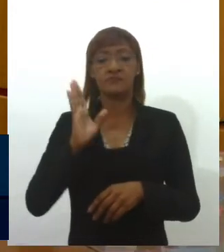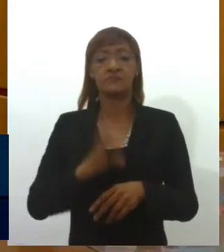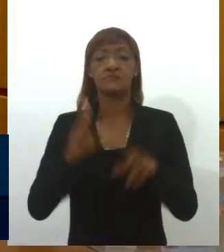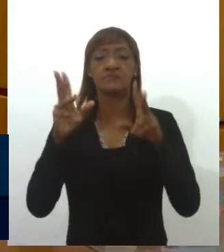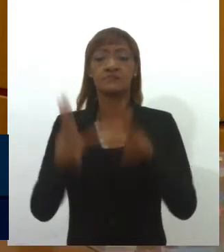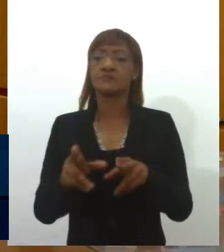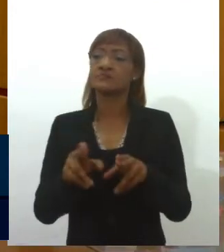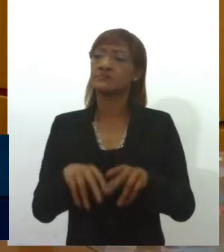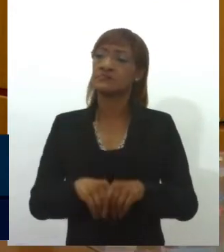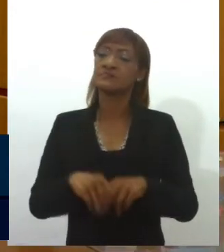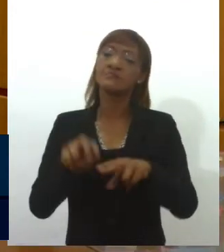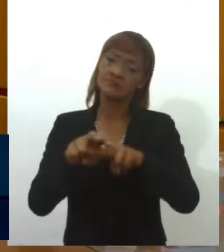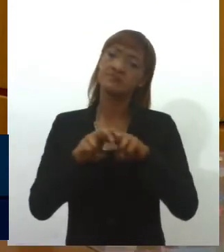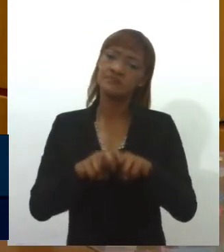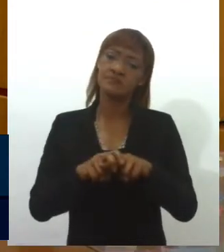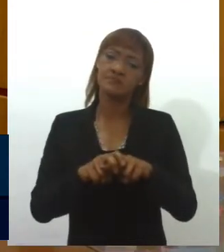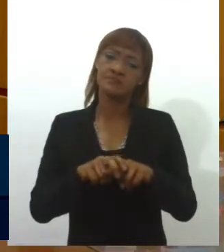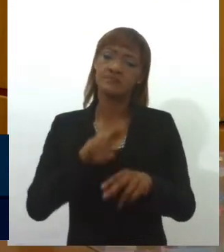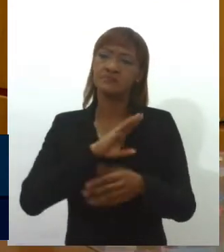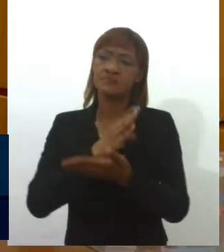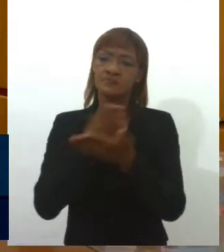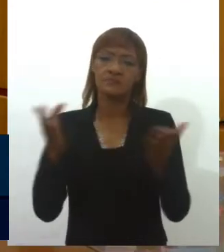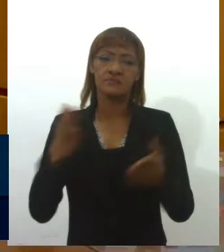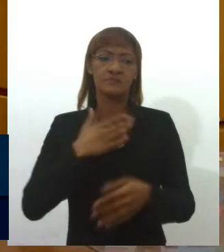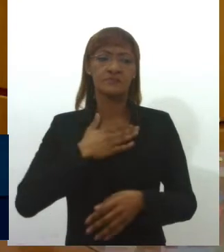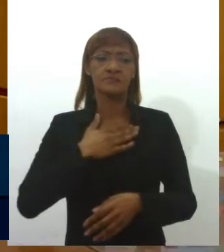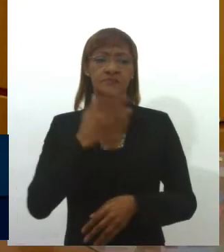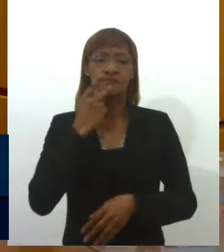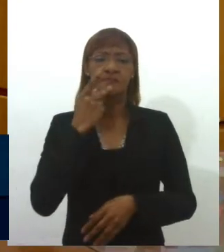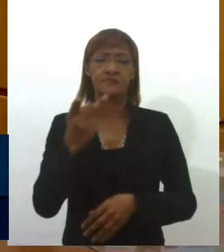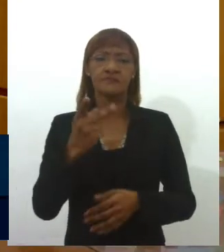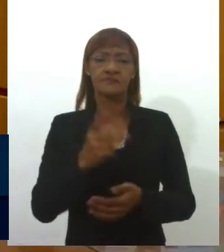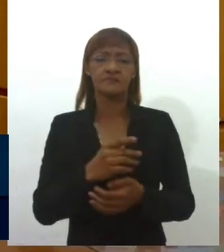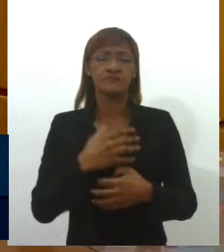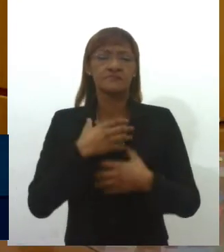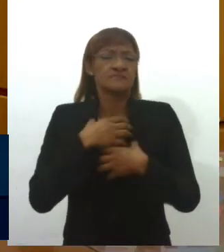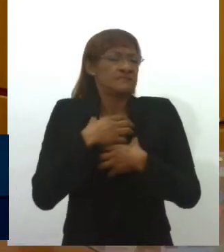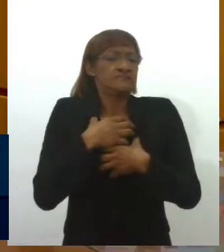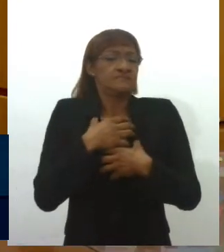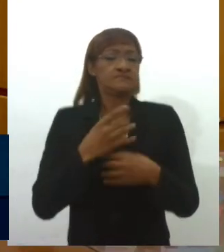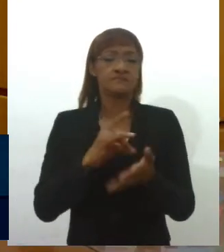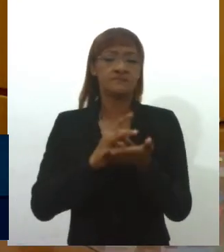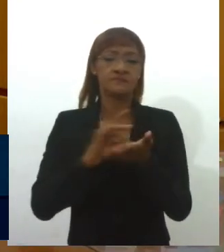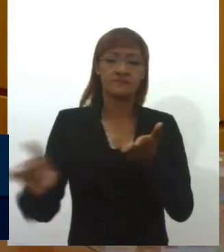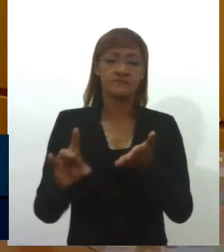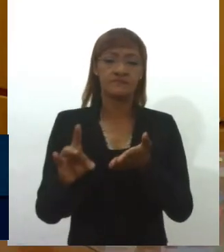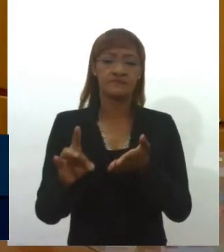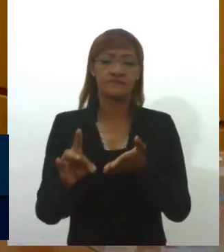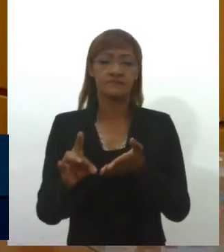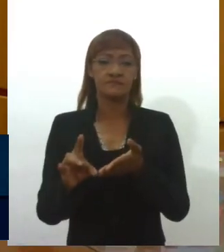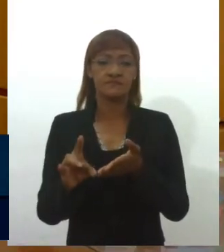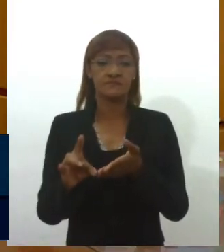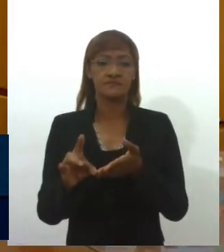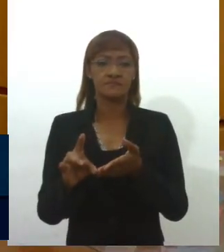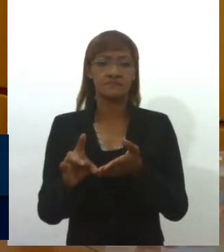por isso, meus colegas, fica aqui a minha manifestação do mais profundo repúdio, não só essa,